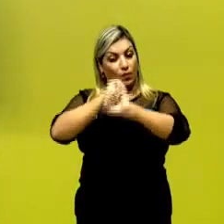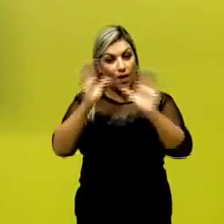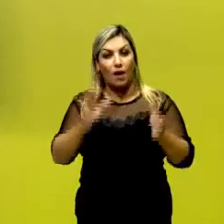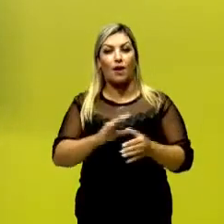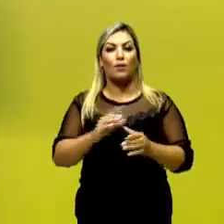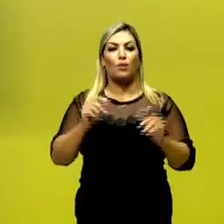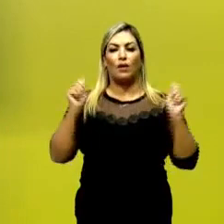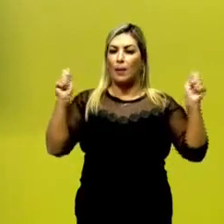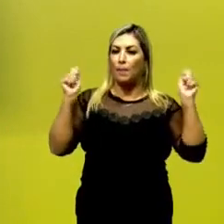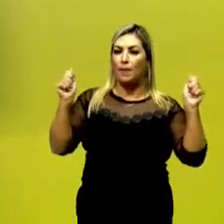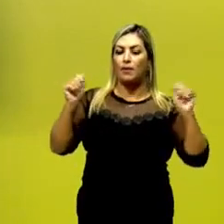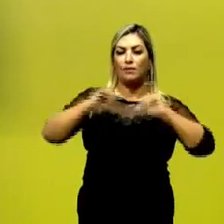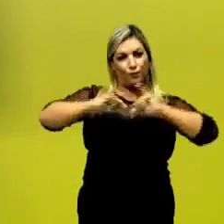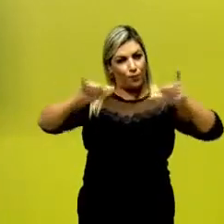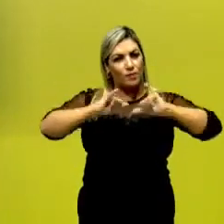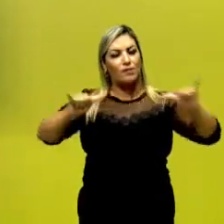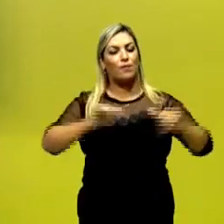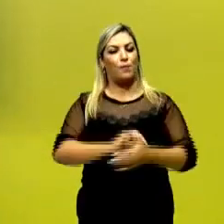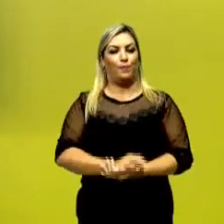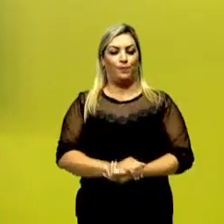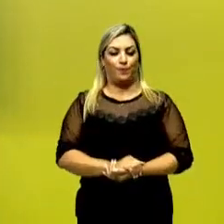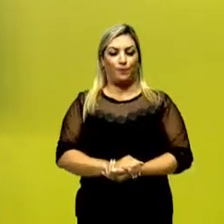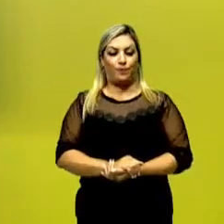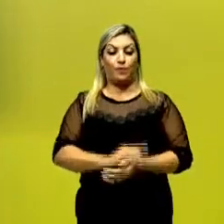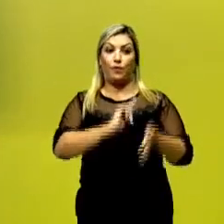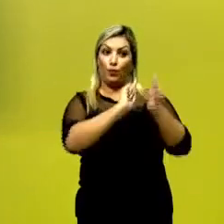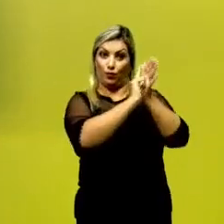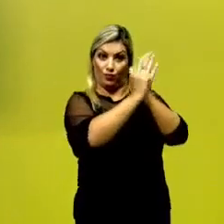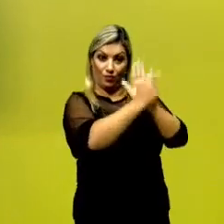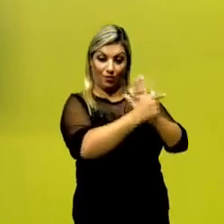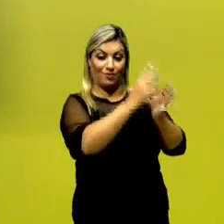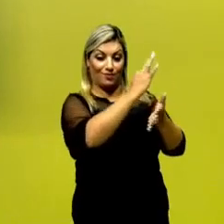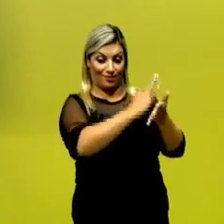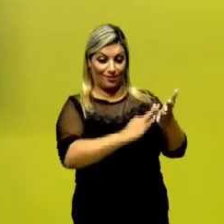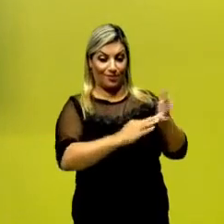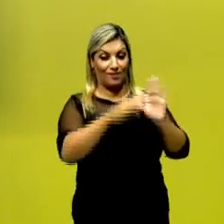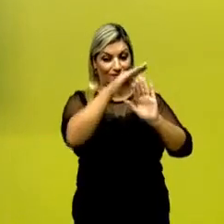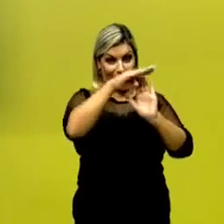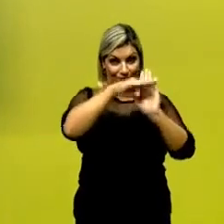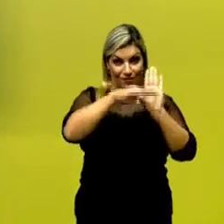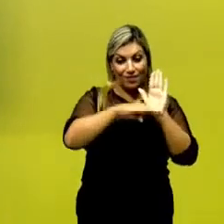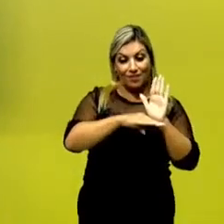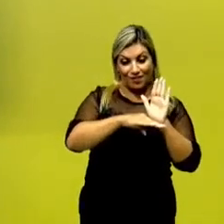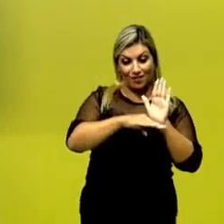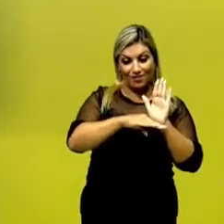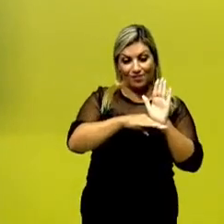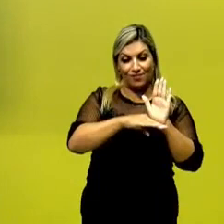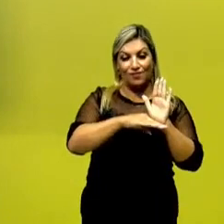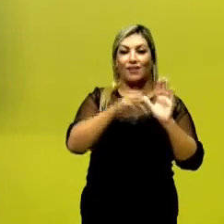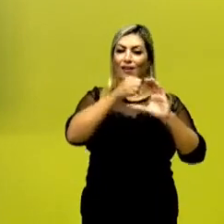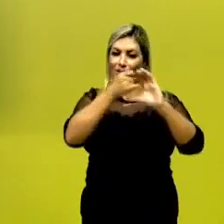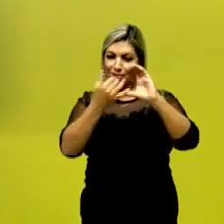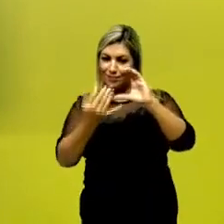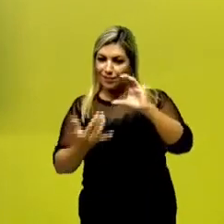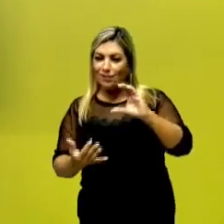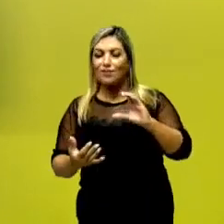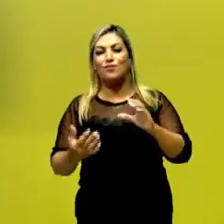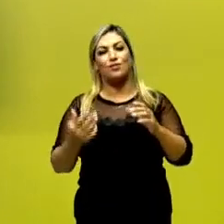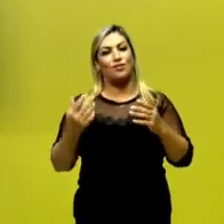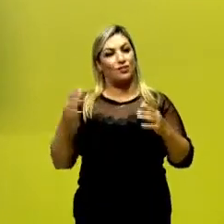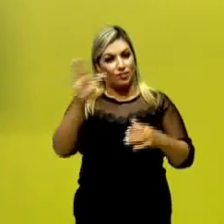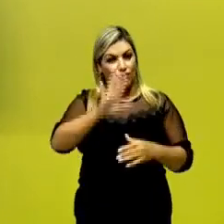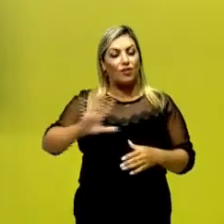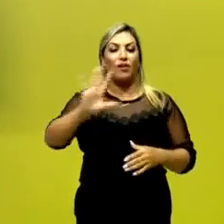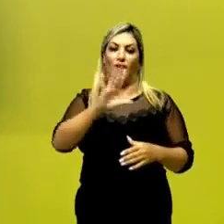algumas campanhas publicitárias. Os gêneros textuais, eles são classificados conforme as características comuns